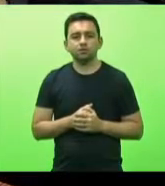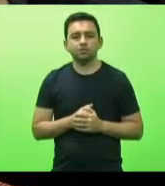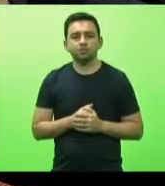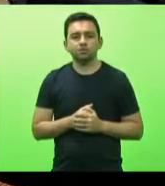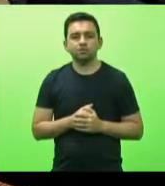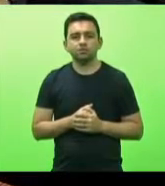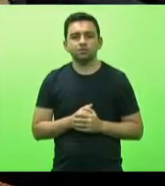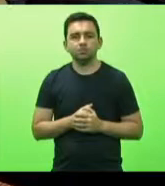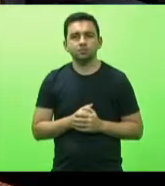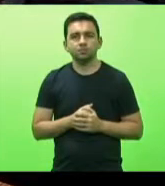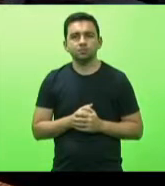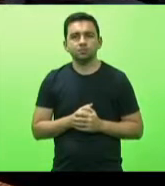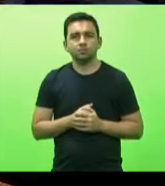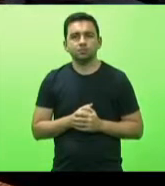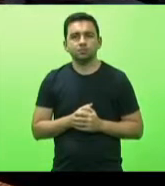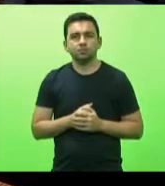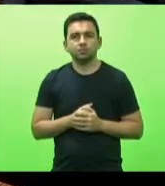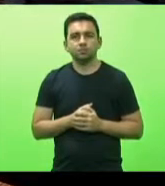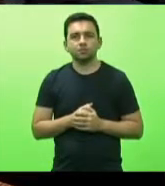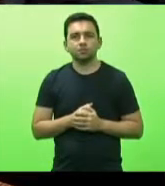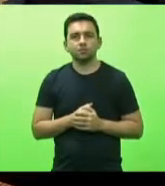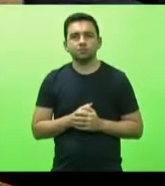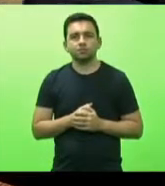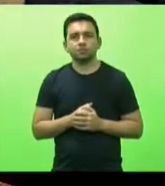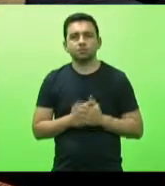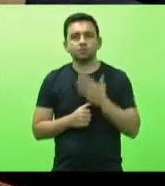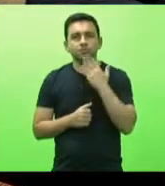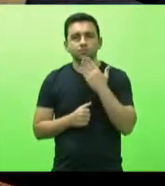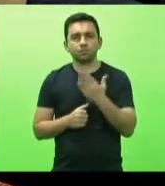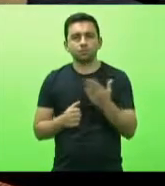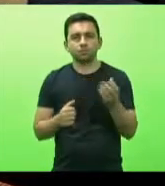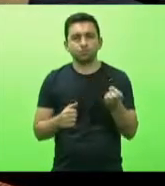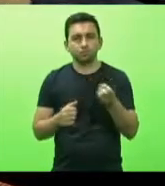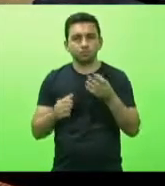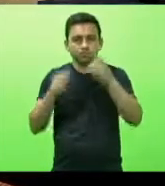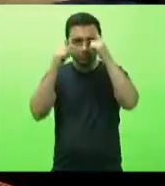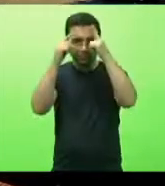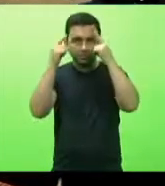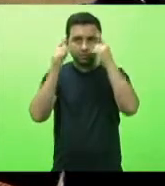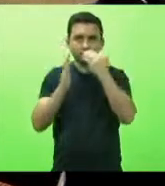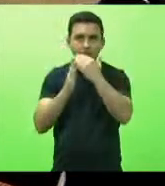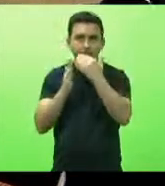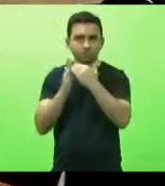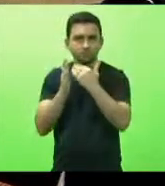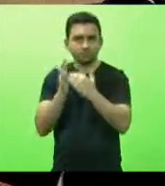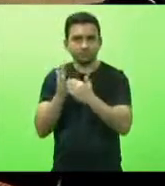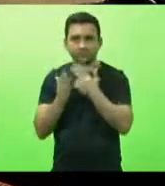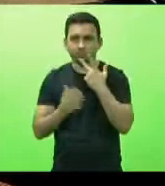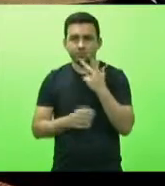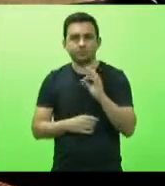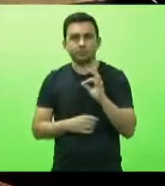Ah, perfeito. Aqui tem um requerimento do deputado Sareta, que eles estão me informando agora que estava na ordem do dia e não foi mencionado.